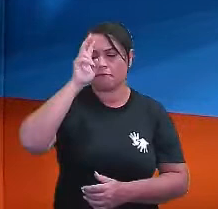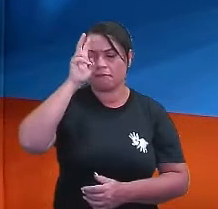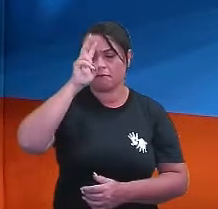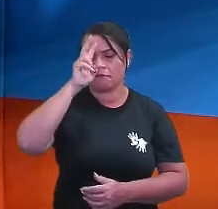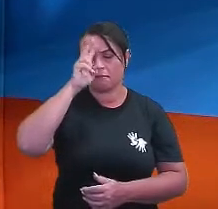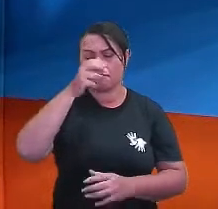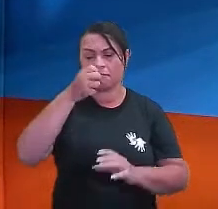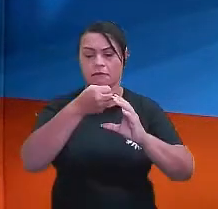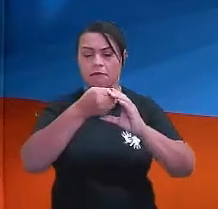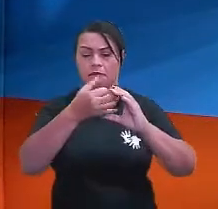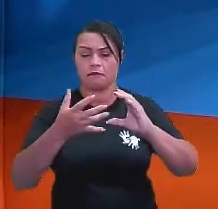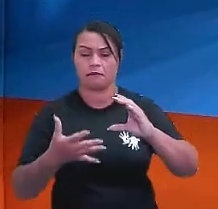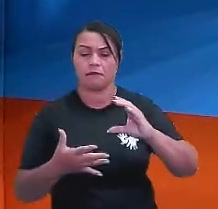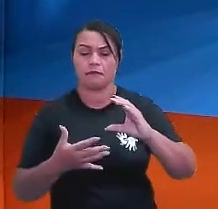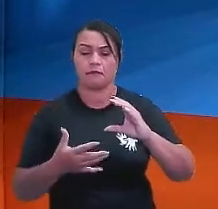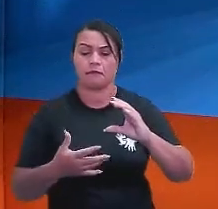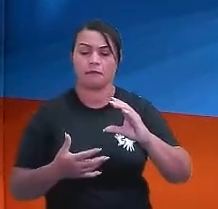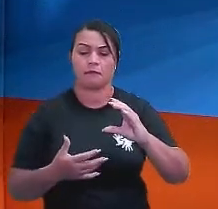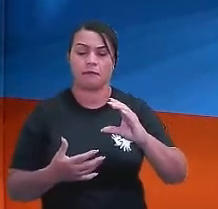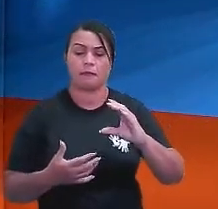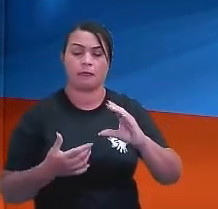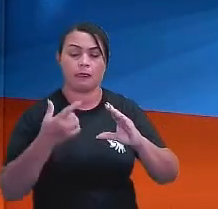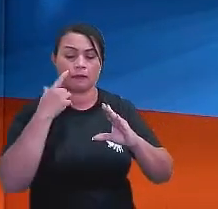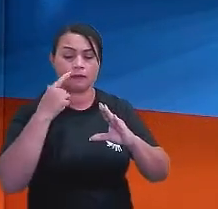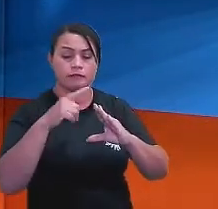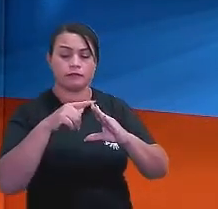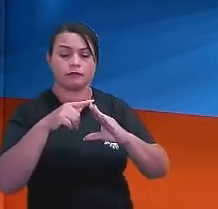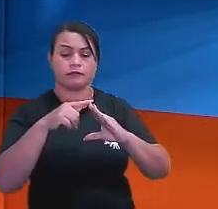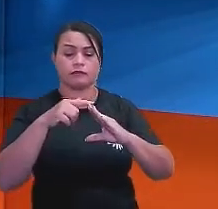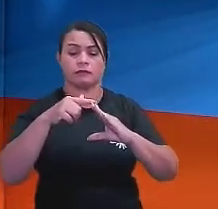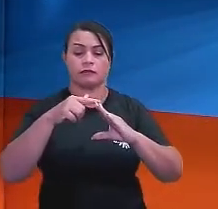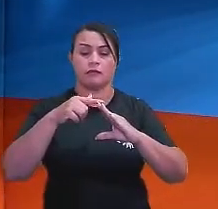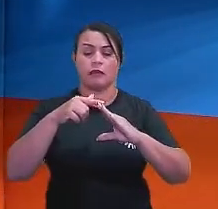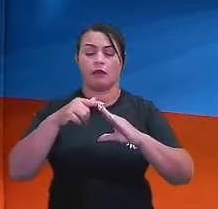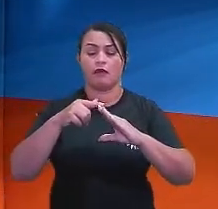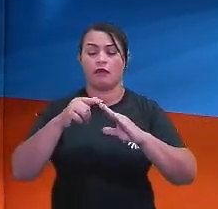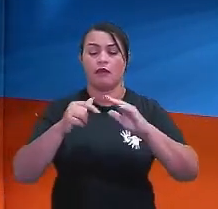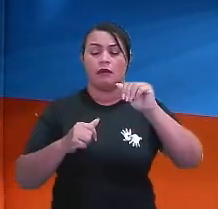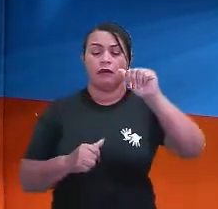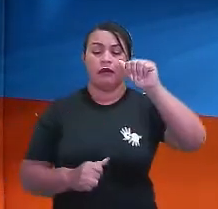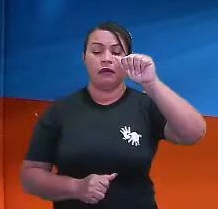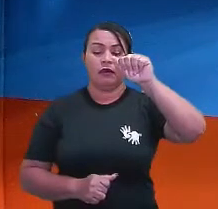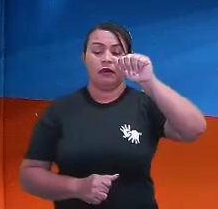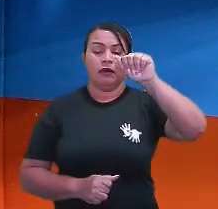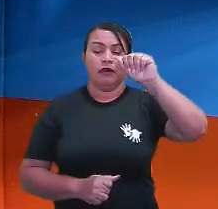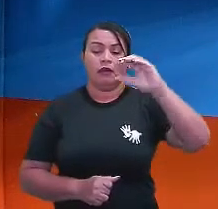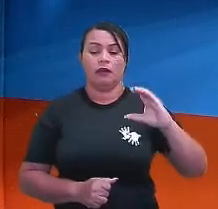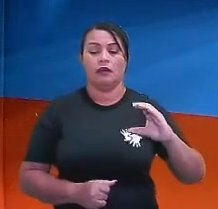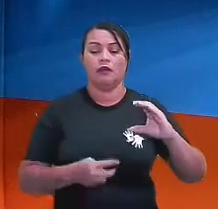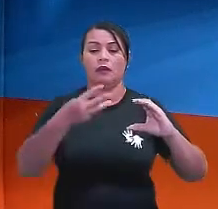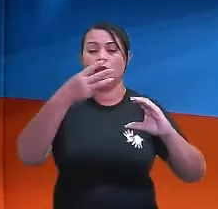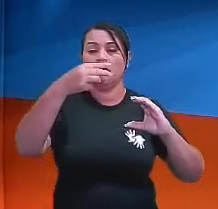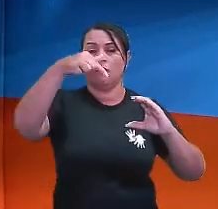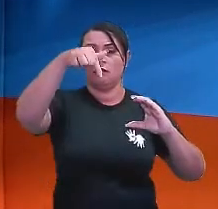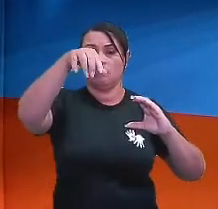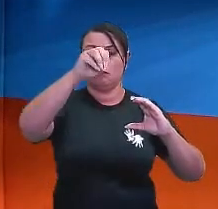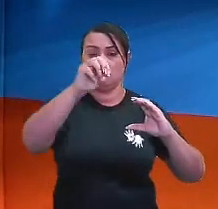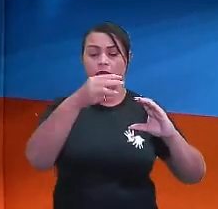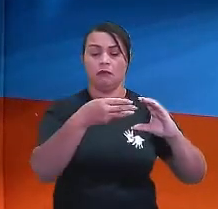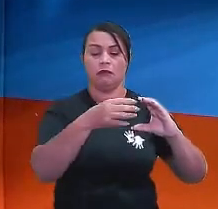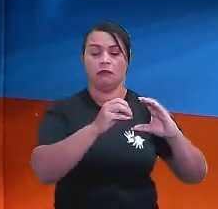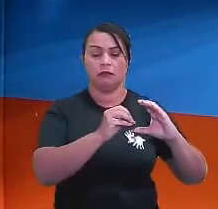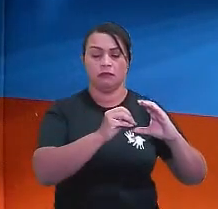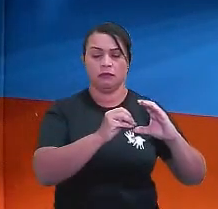característica. Vejam só, esse lado aqui, AC, que eu tenho um ângulo de 70 graus e um ângulo de 30 graus.